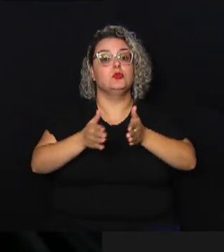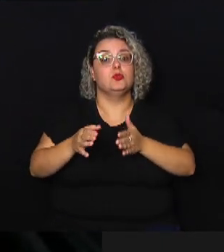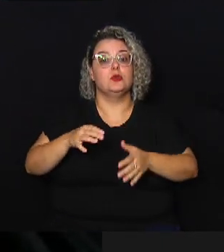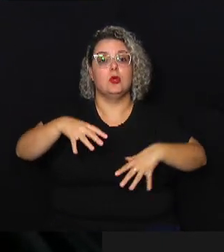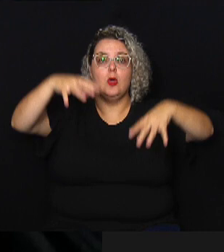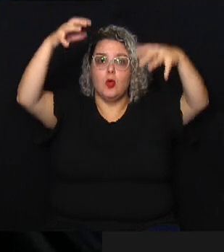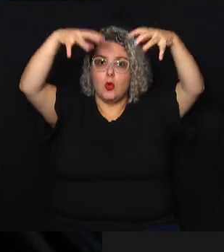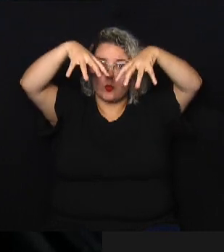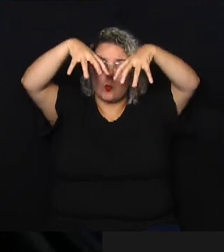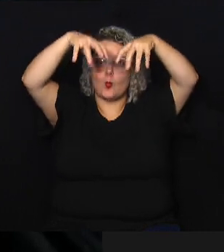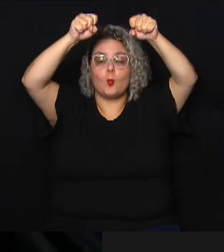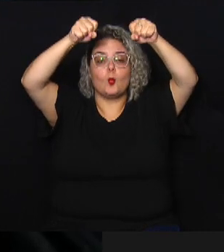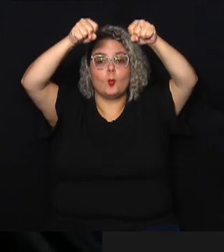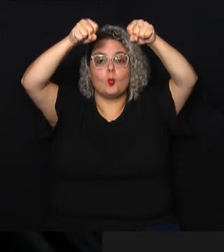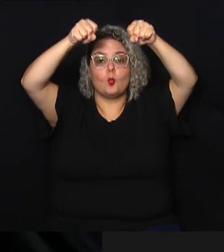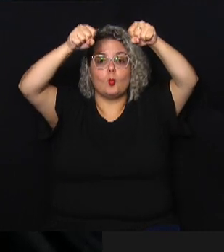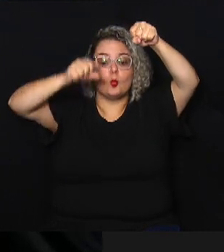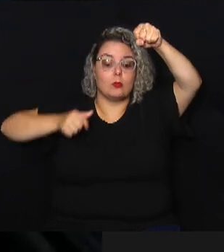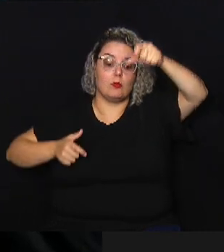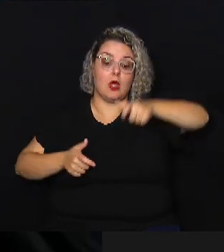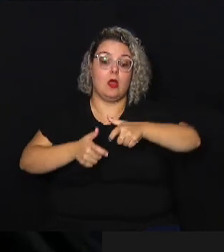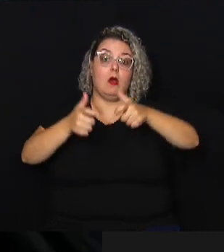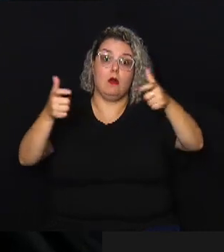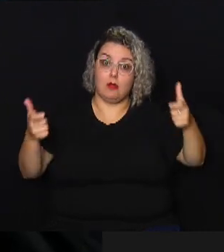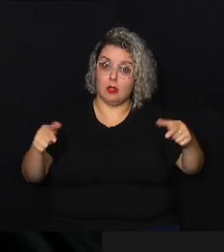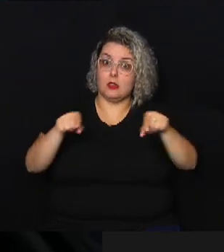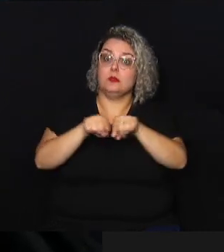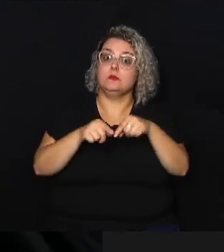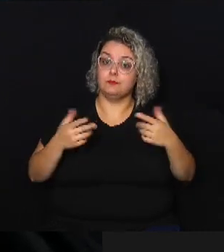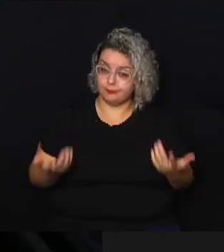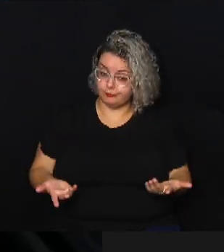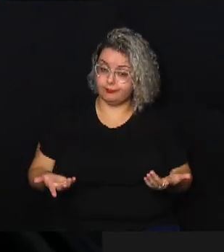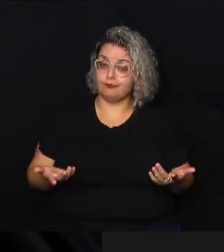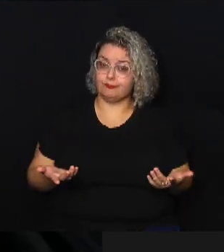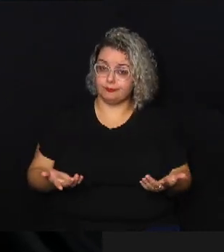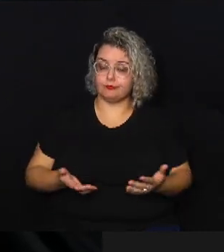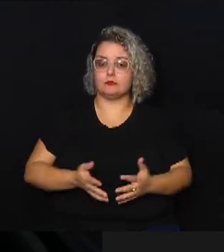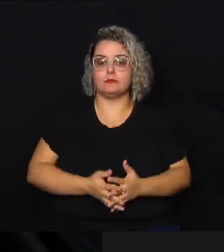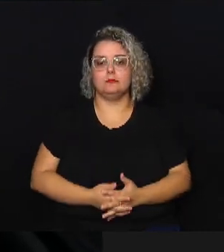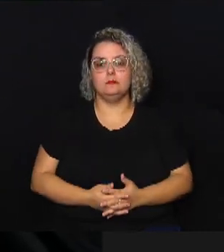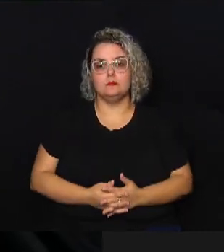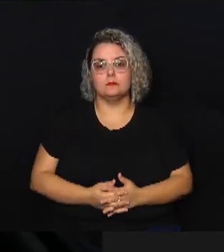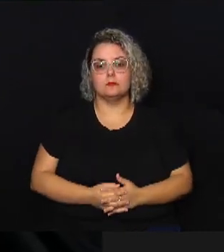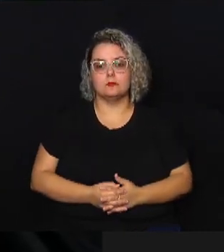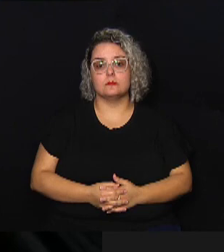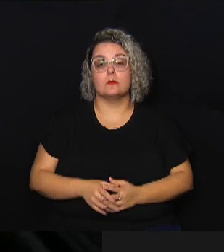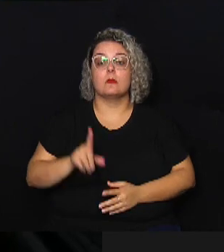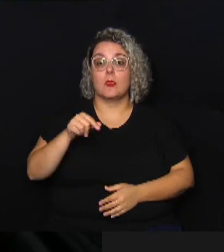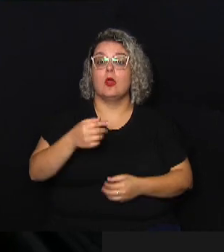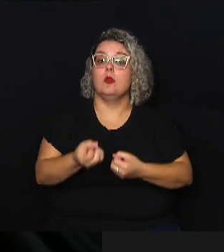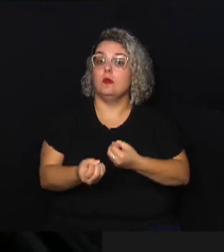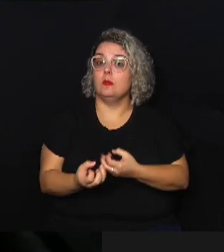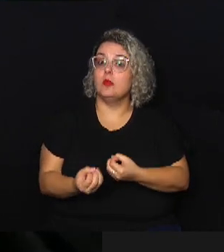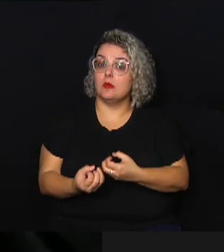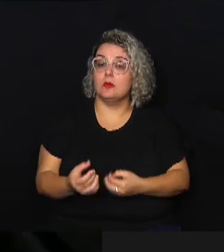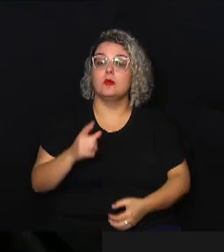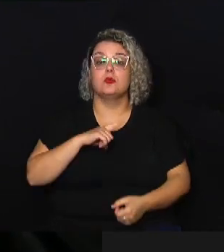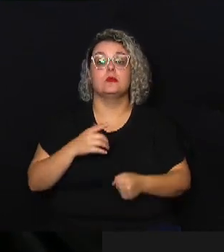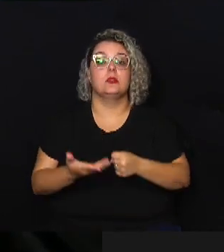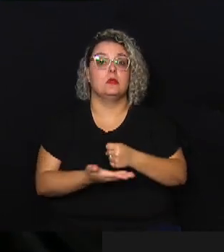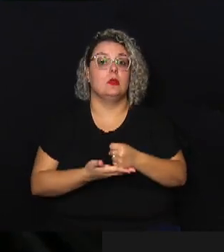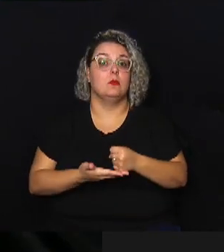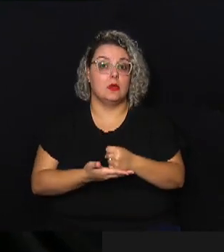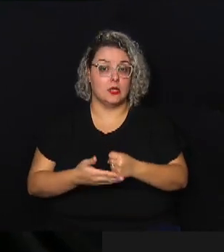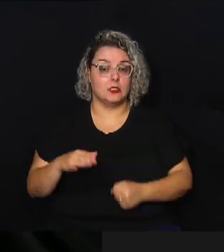mais prolongados esta é uma informação que a gente tem com base na